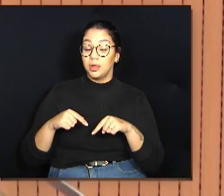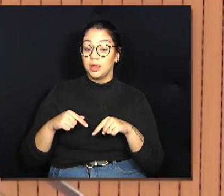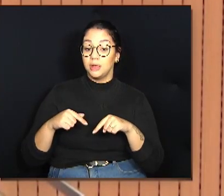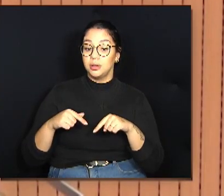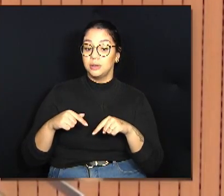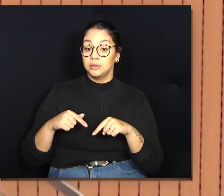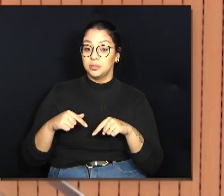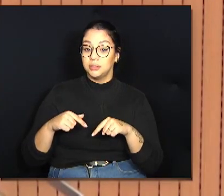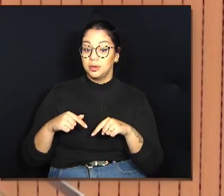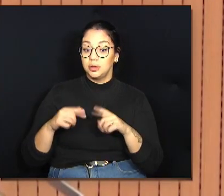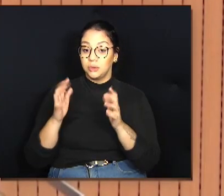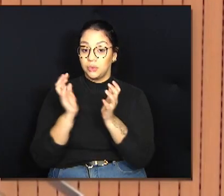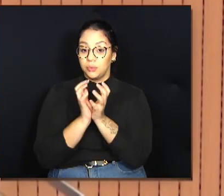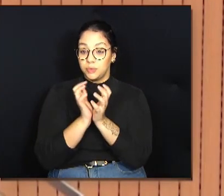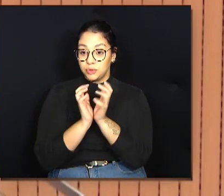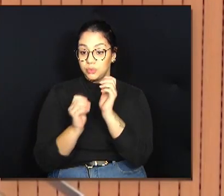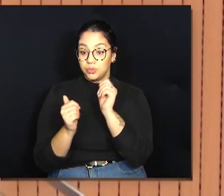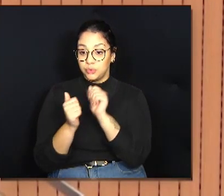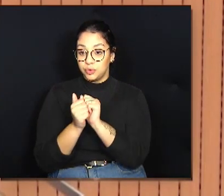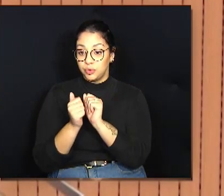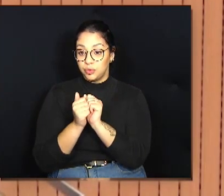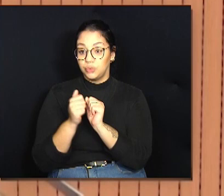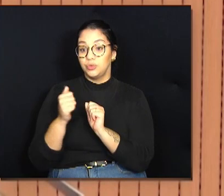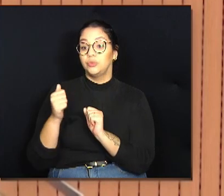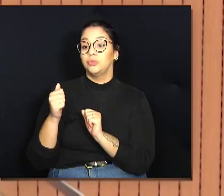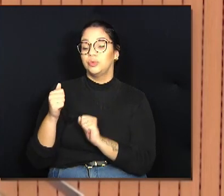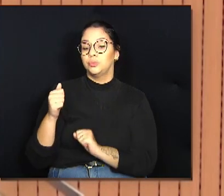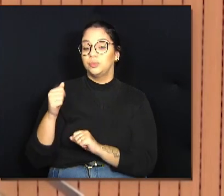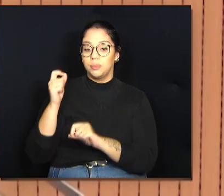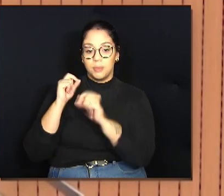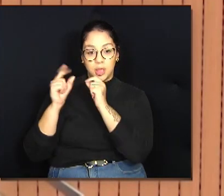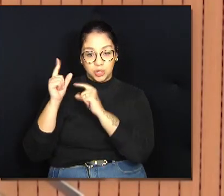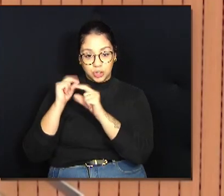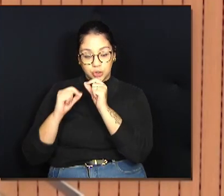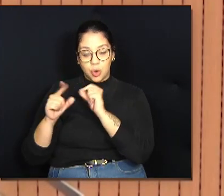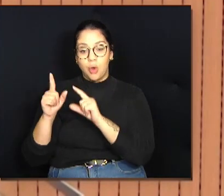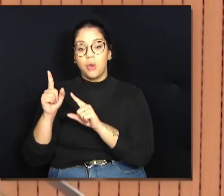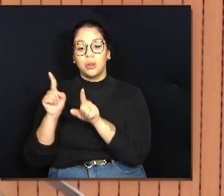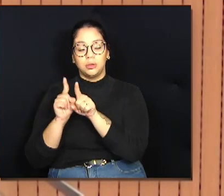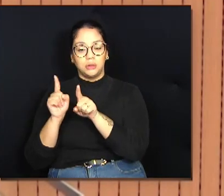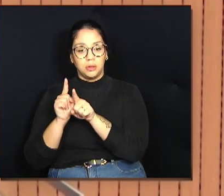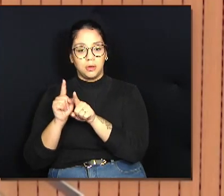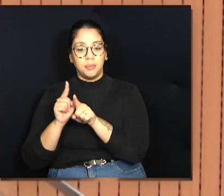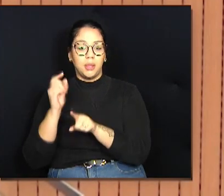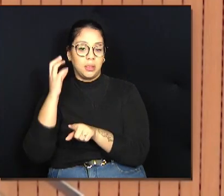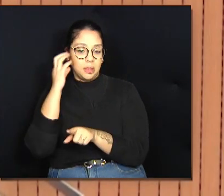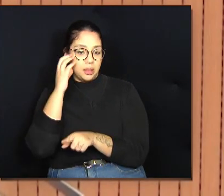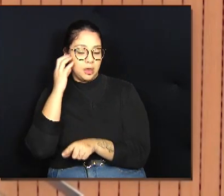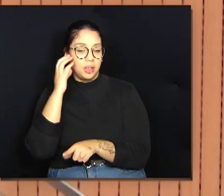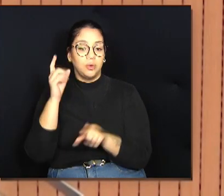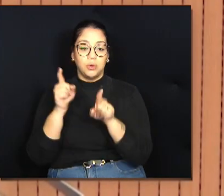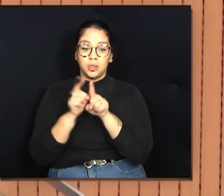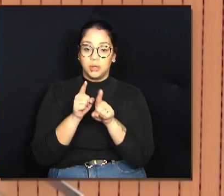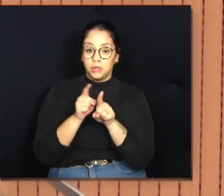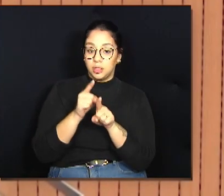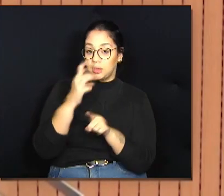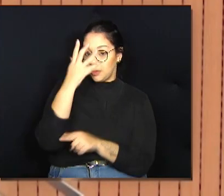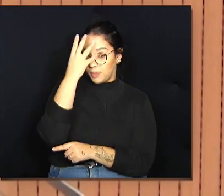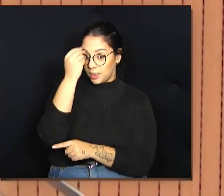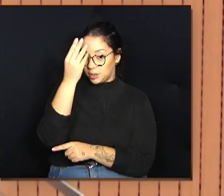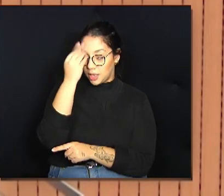vereador-major, Rodrigo, o senhor presidente, e o vereador Marcelo, que está ausente por conta de uma cirurgia,